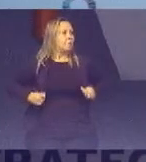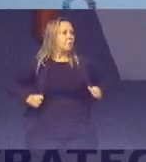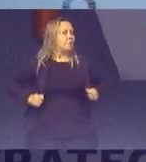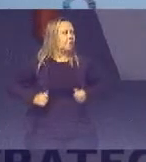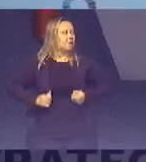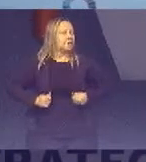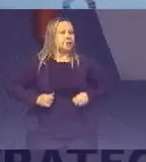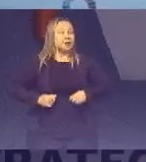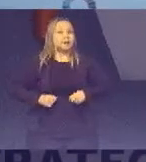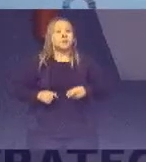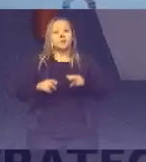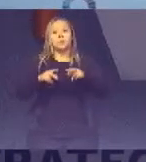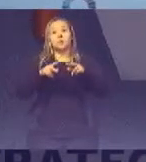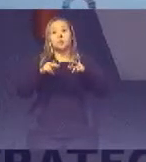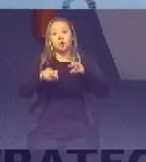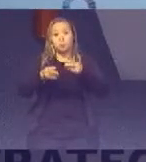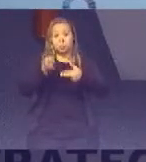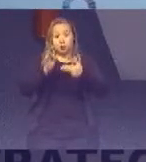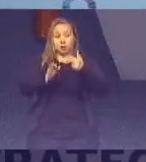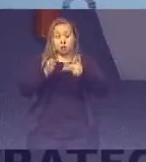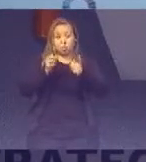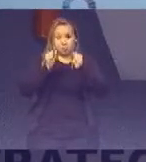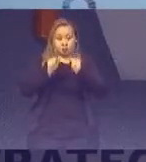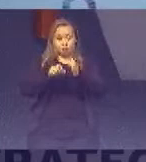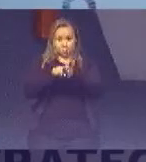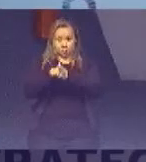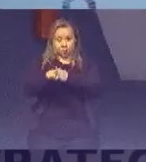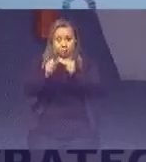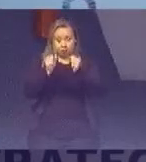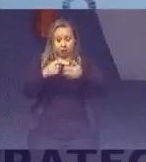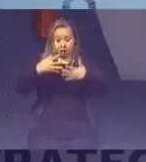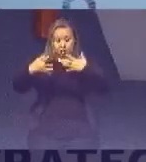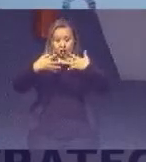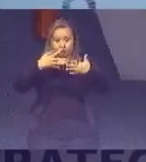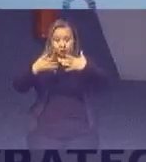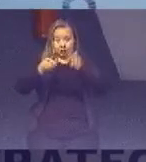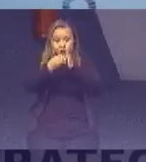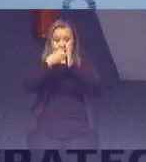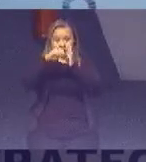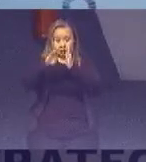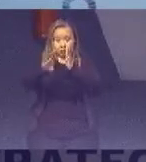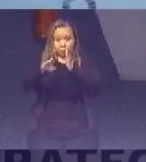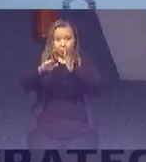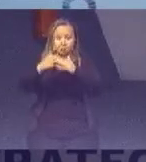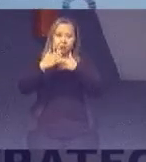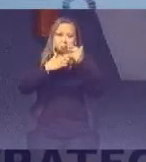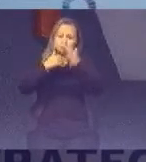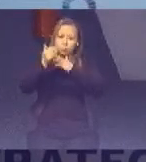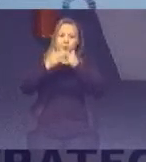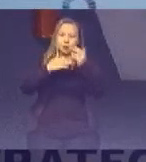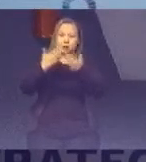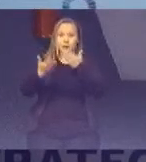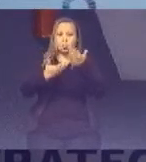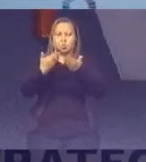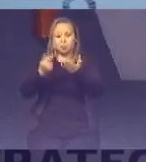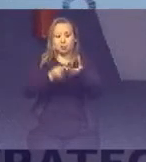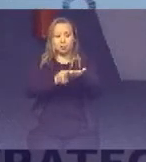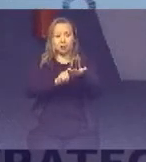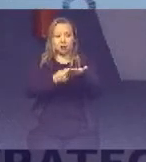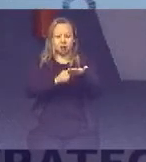Como o Poder Judiciário Pode conferir Maior transparência Os indicadores De produtividade E desempenho Relacionados A agenda